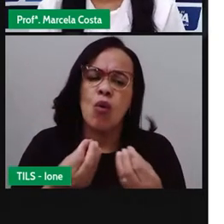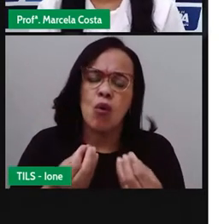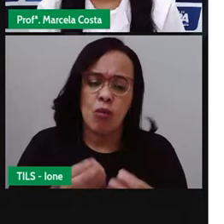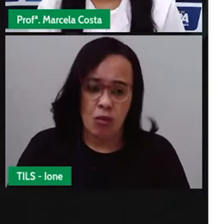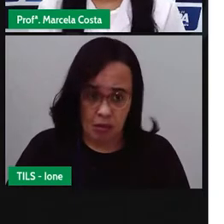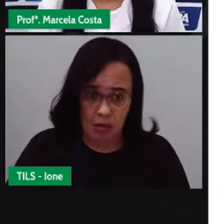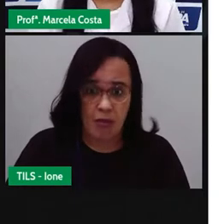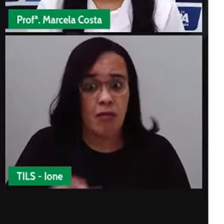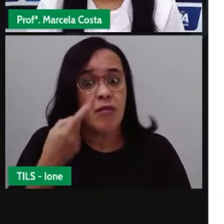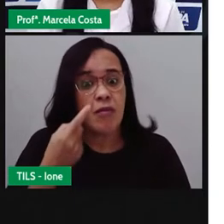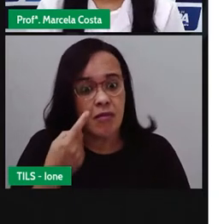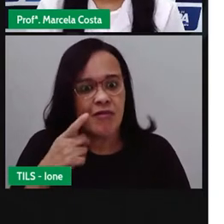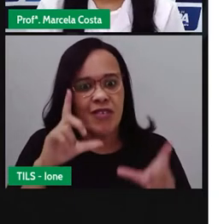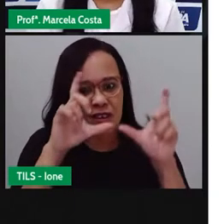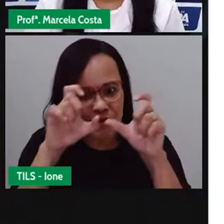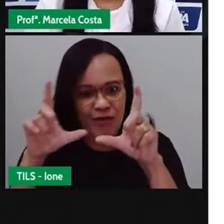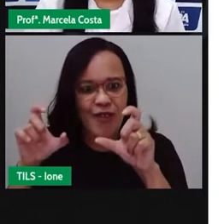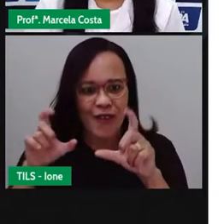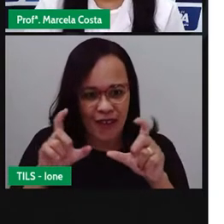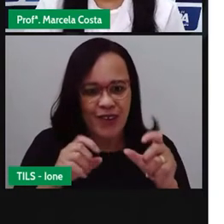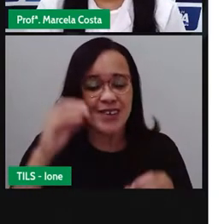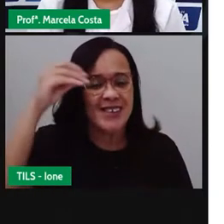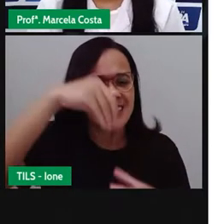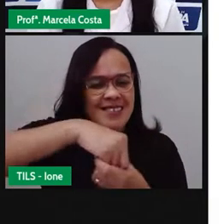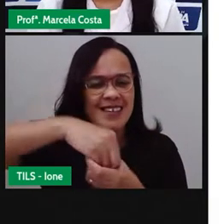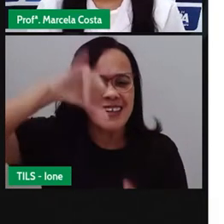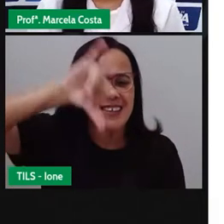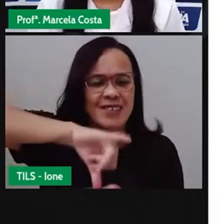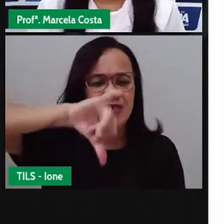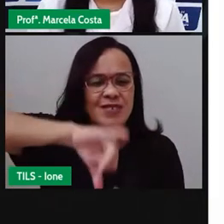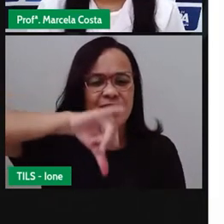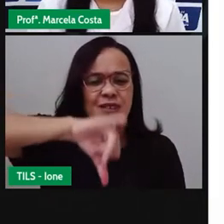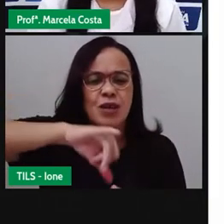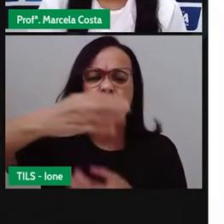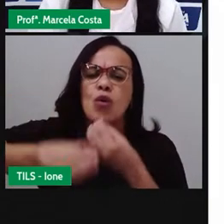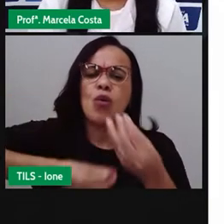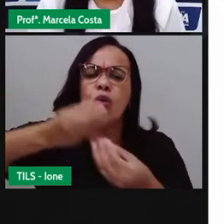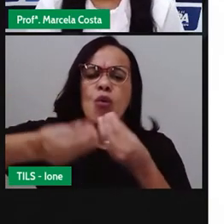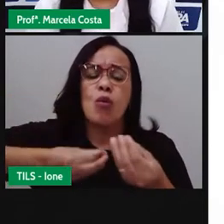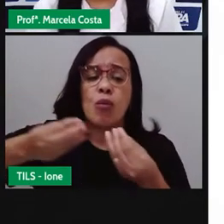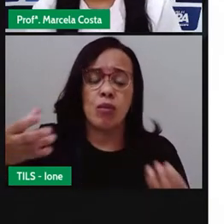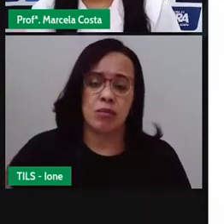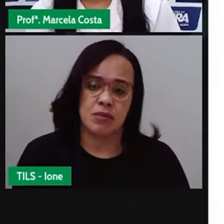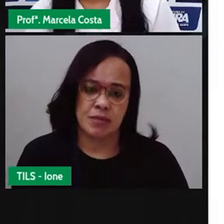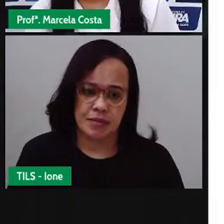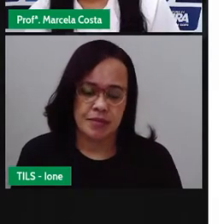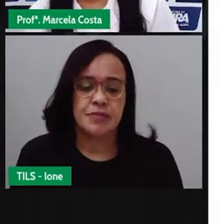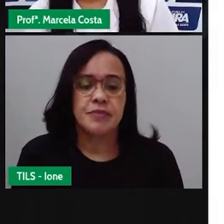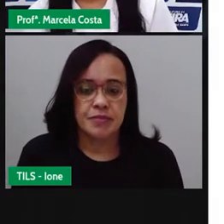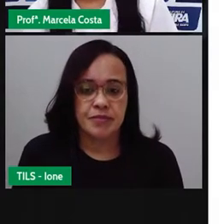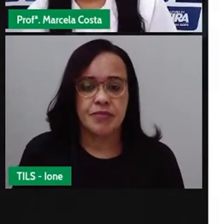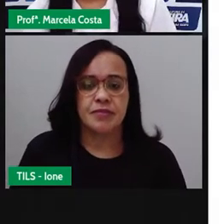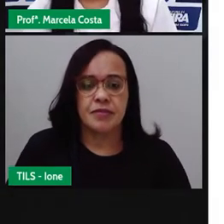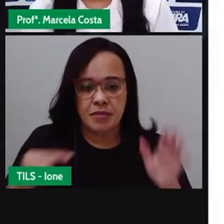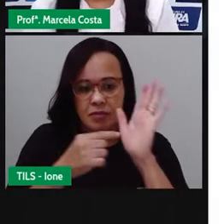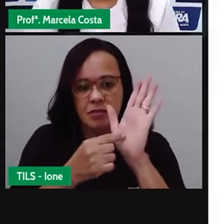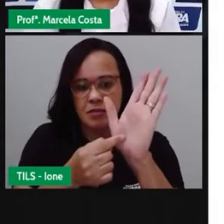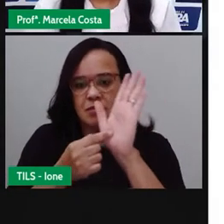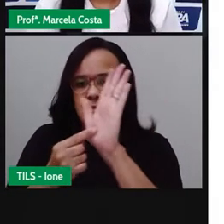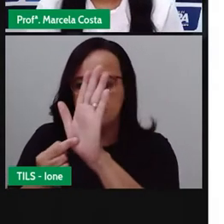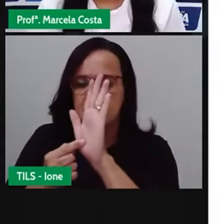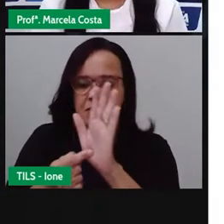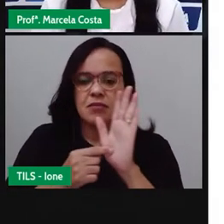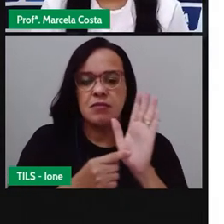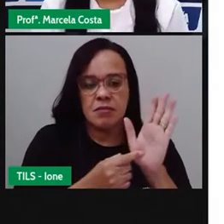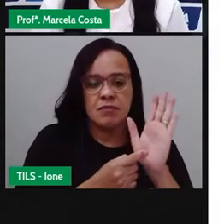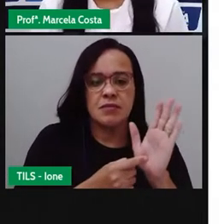imagens naqueles cintos, né? São registros de crianças que não foram feitos